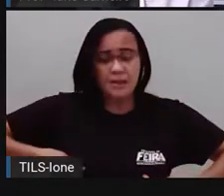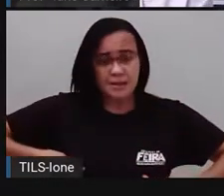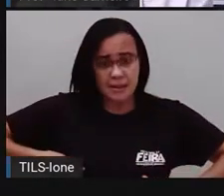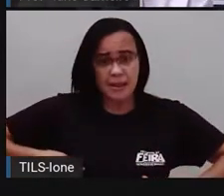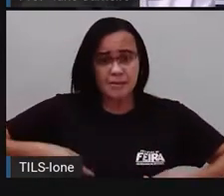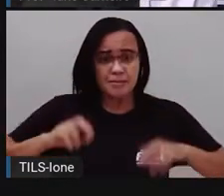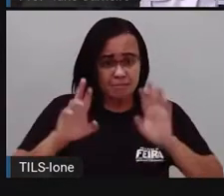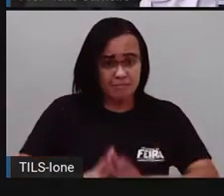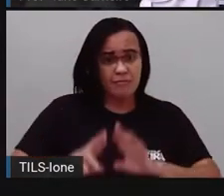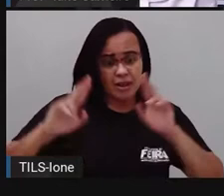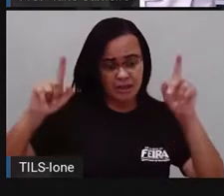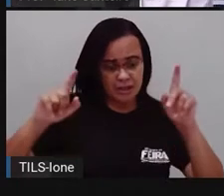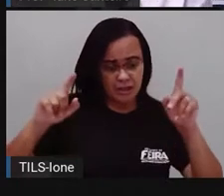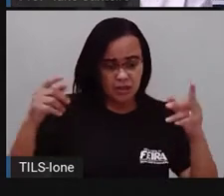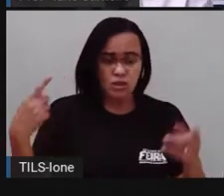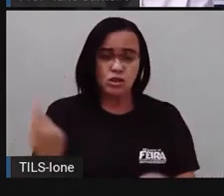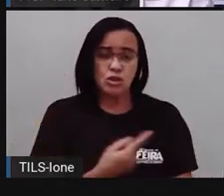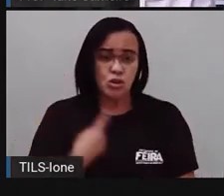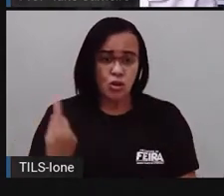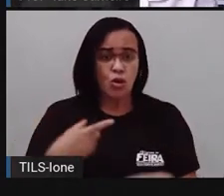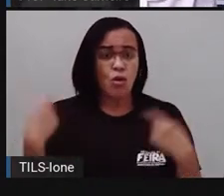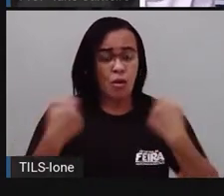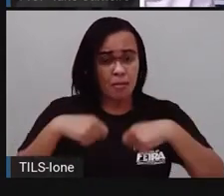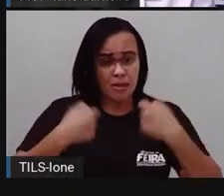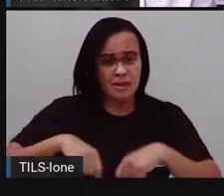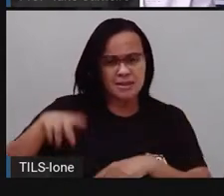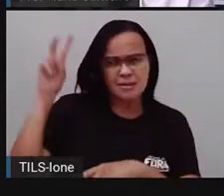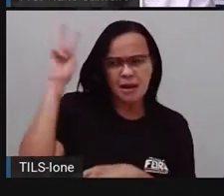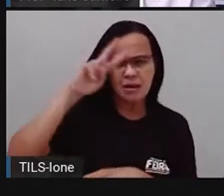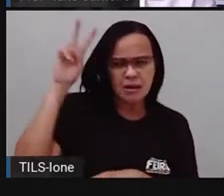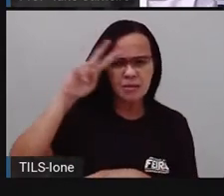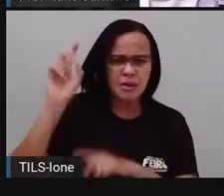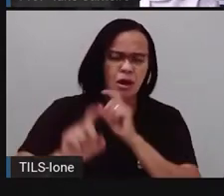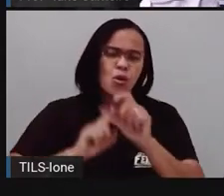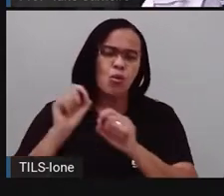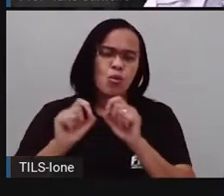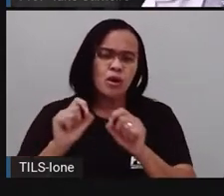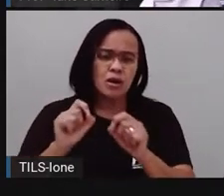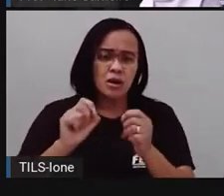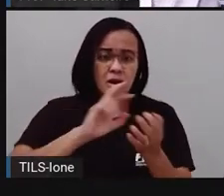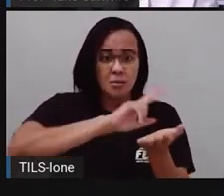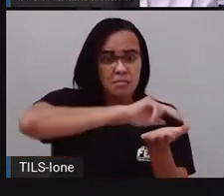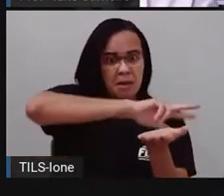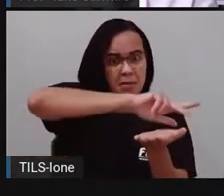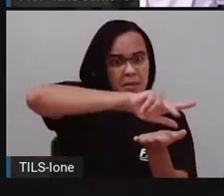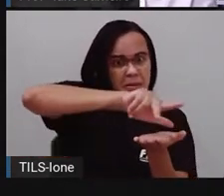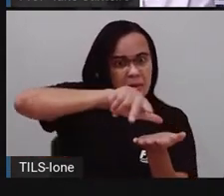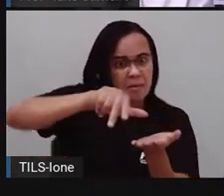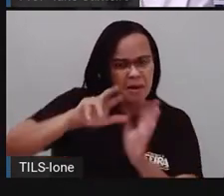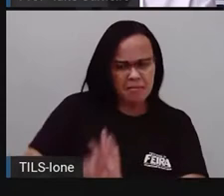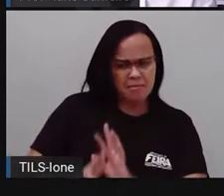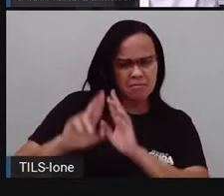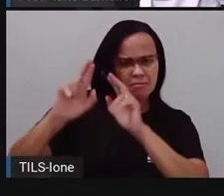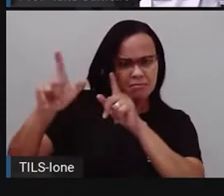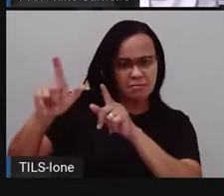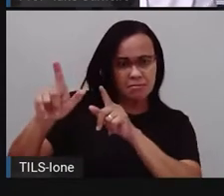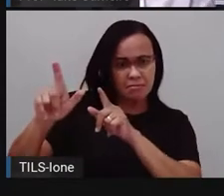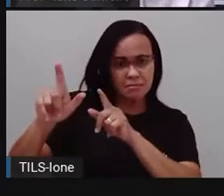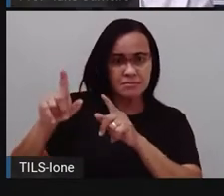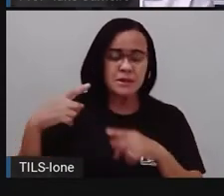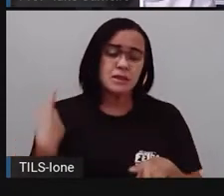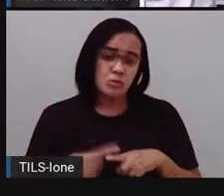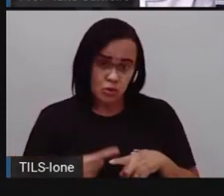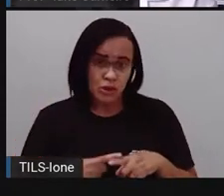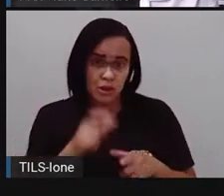né? A gente tem que lembrar sempre, quando a gente fala diversidade, a gente está falando que é de uma coisa bem diferente, né? De que nós